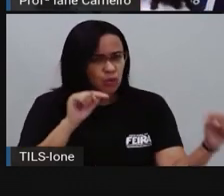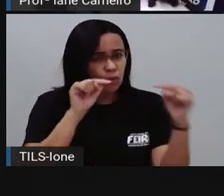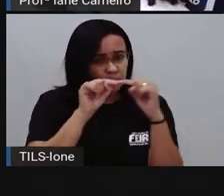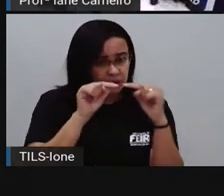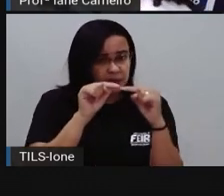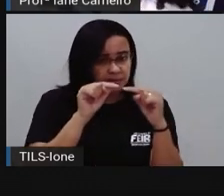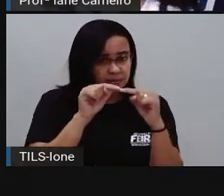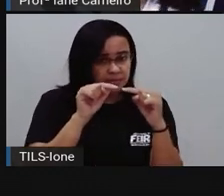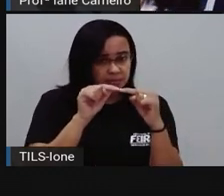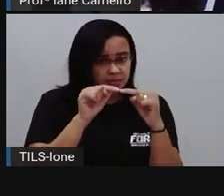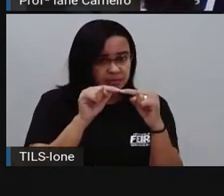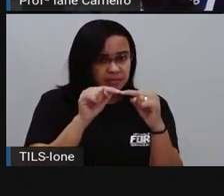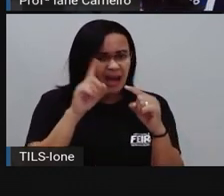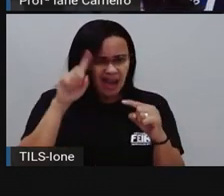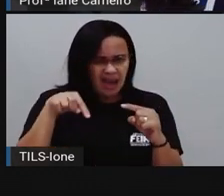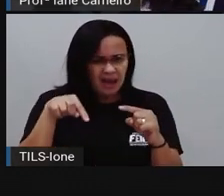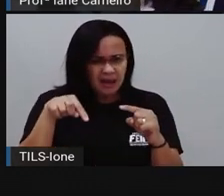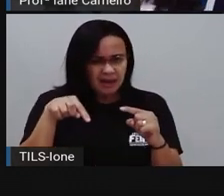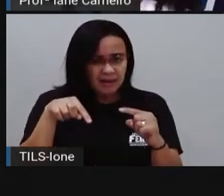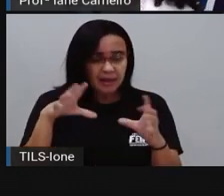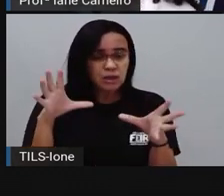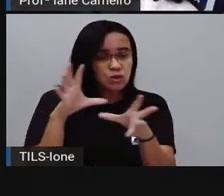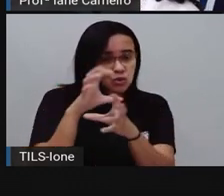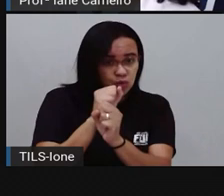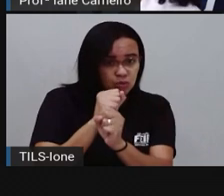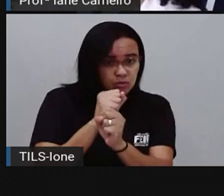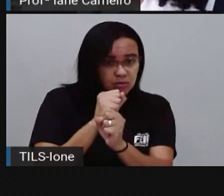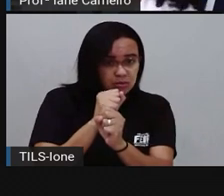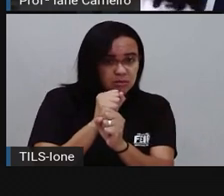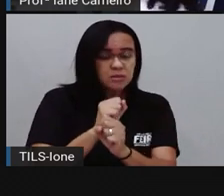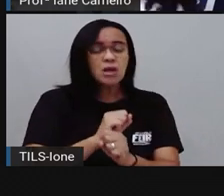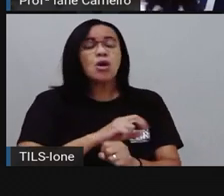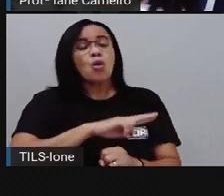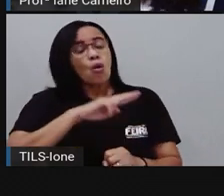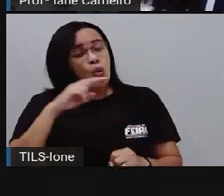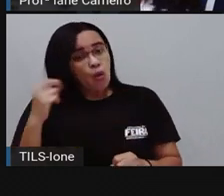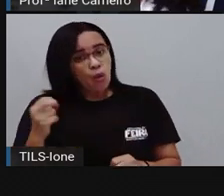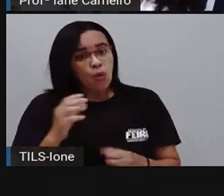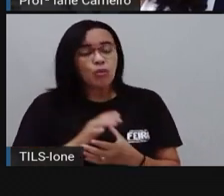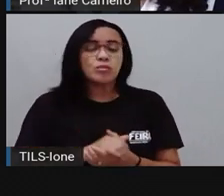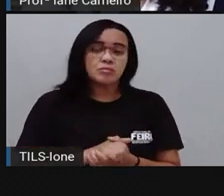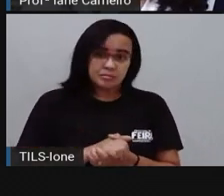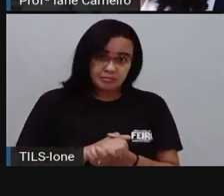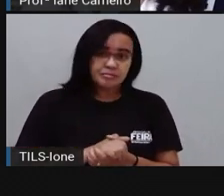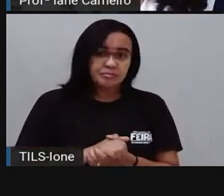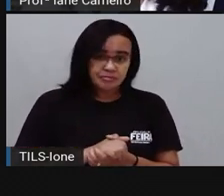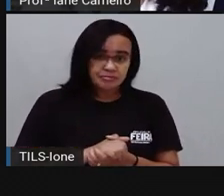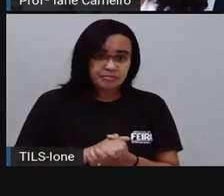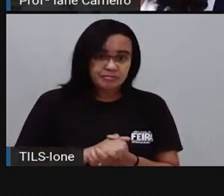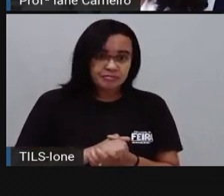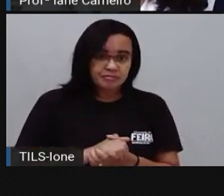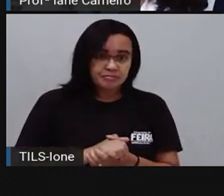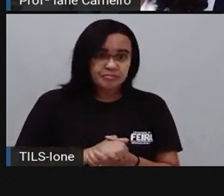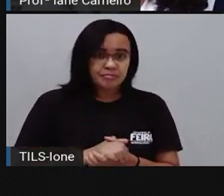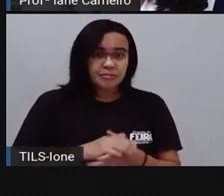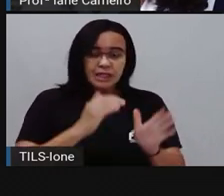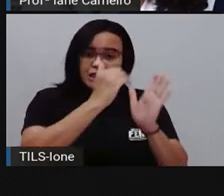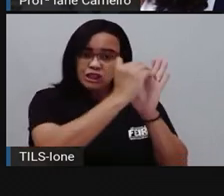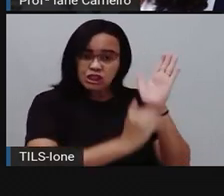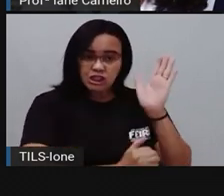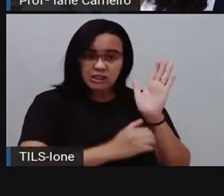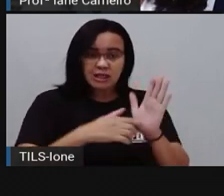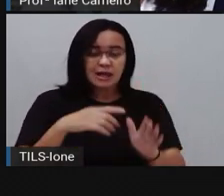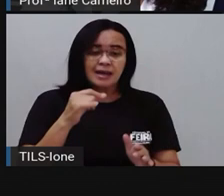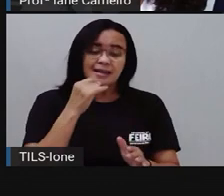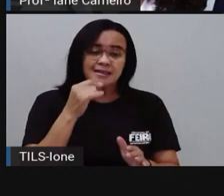Será que é assim esse tipo de cálculo? Para descobrir quantas ele tem, a gente vai ter que tirar essas 12, ó,